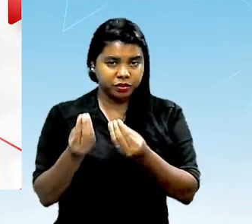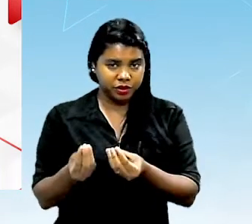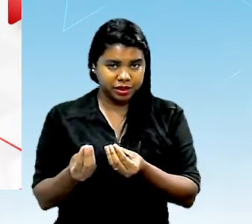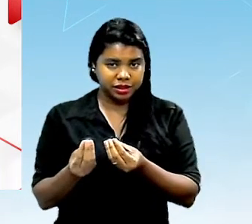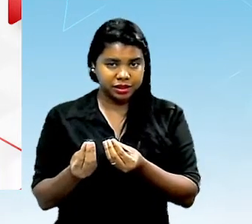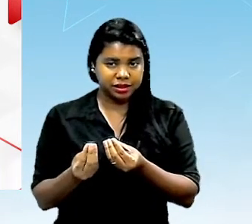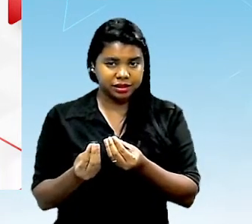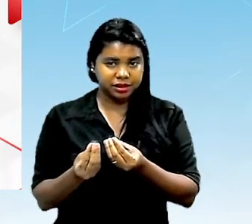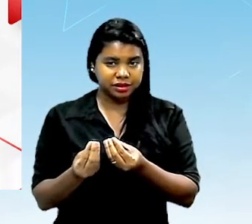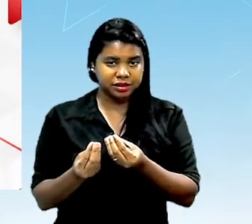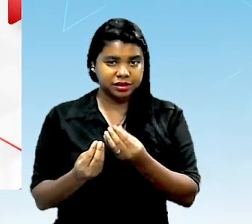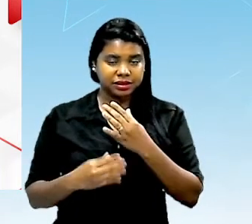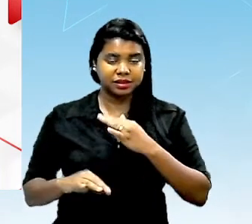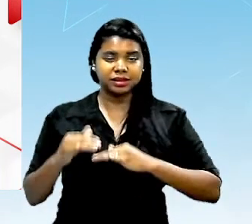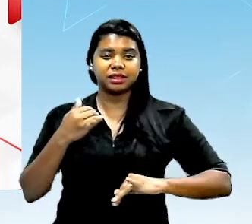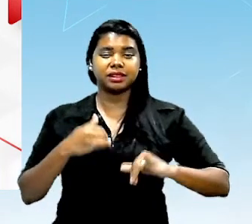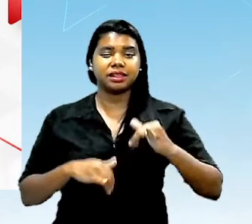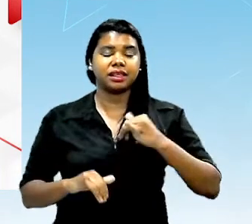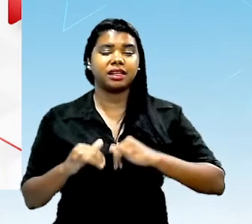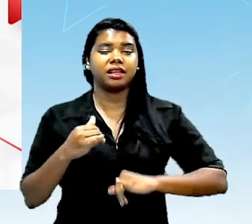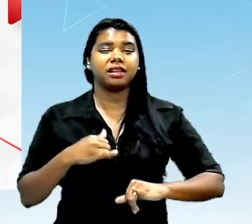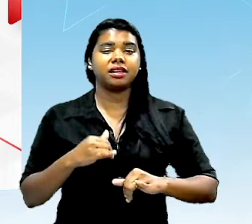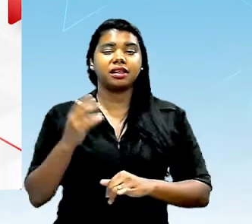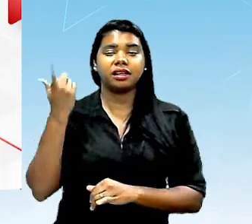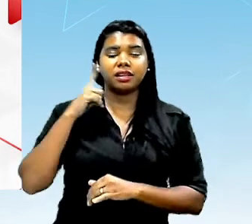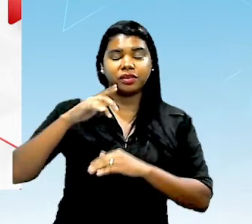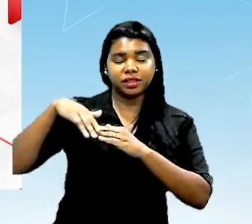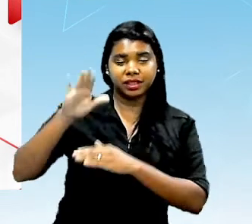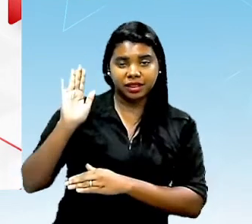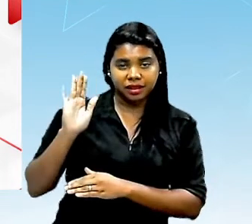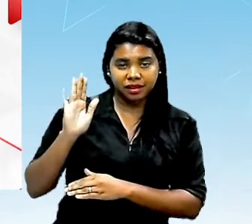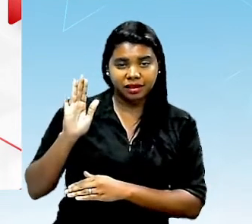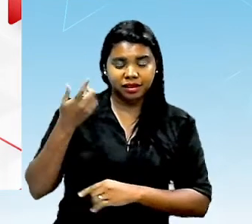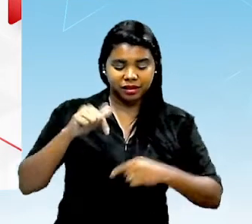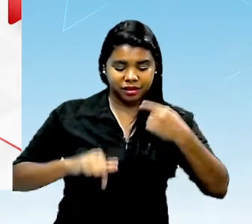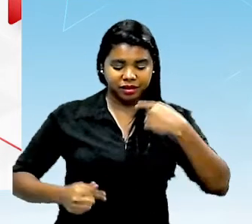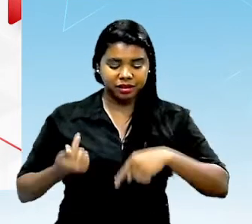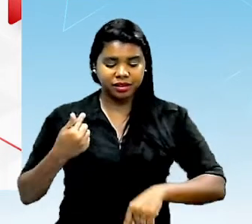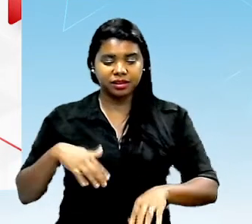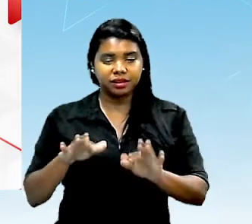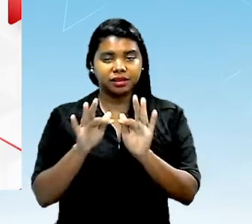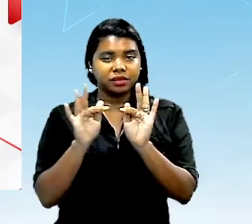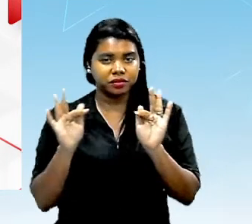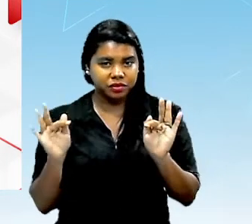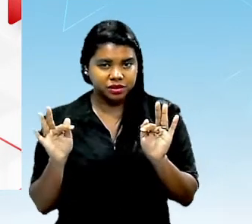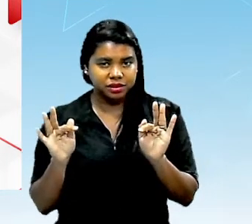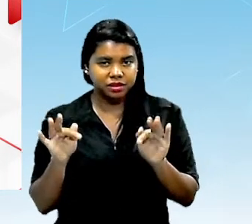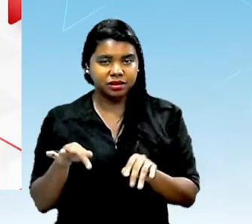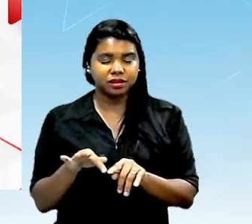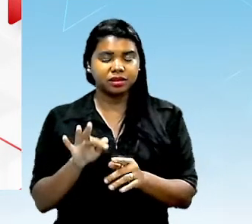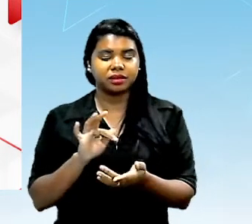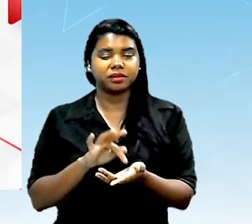energia polissacaríde ele consegue ir além ele tanto tem função energética serve para nos dar